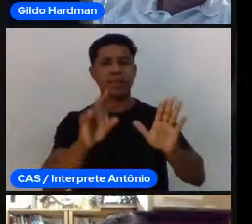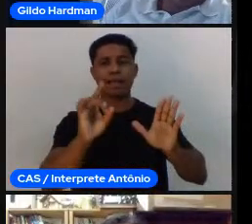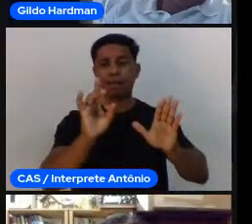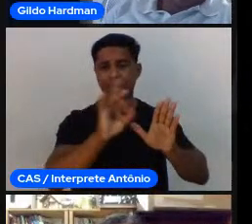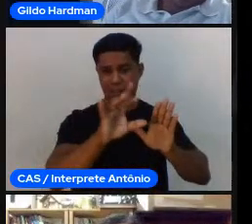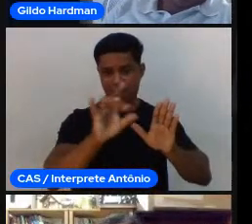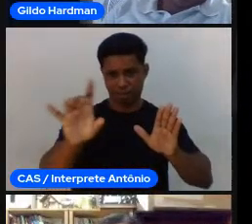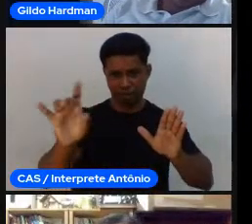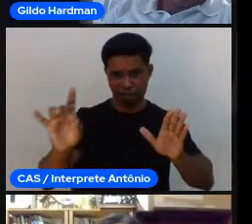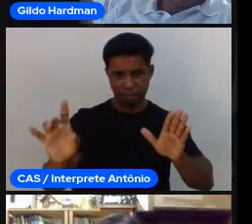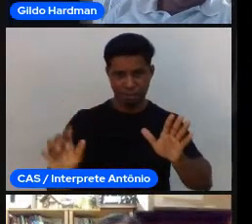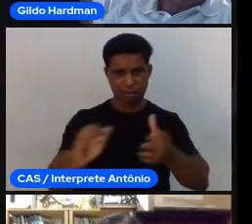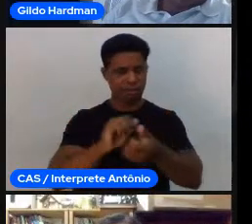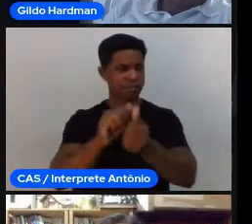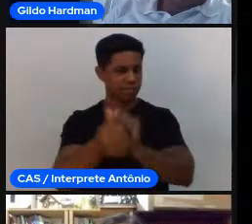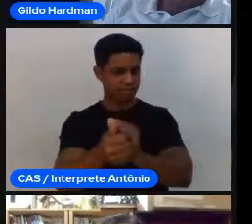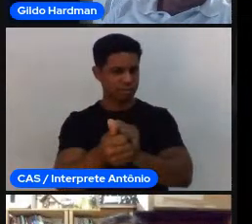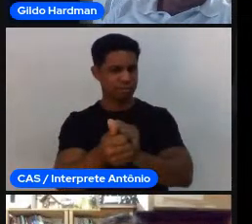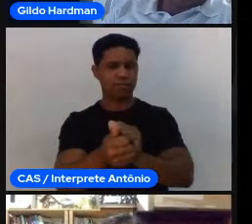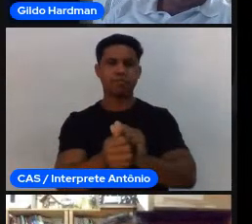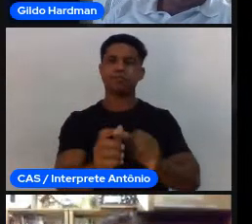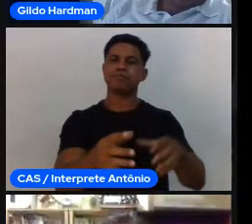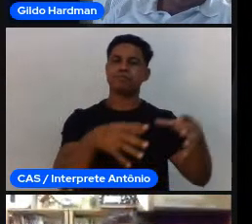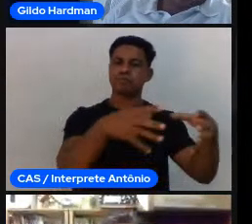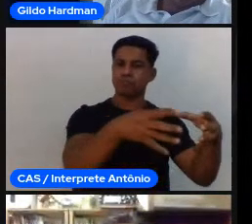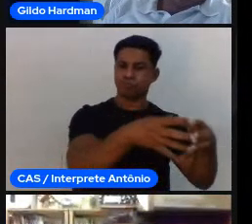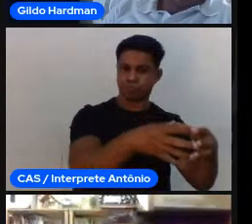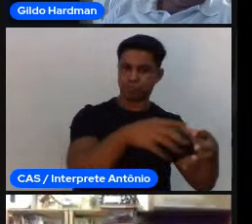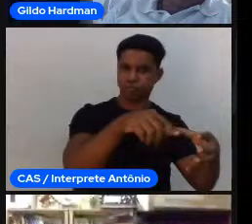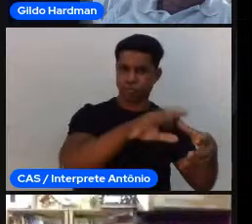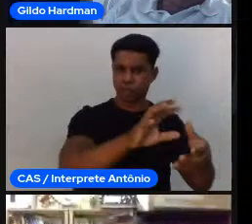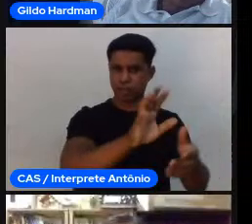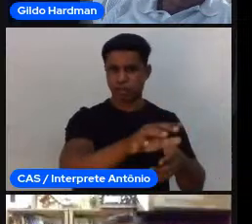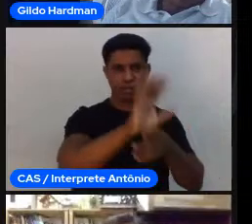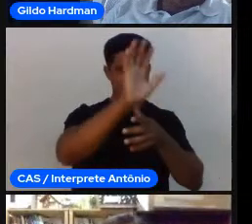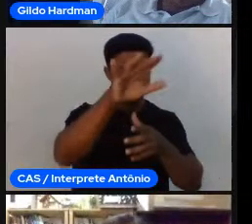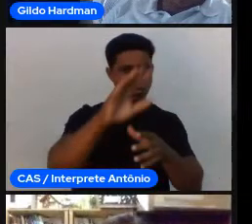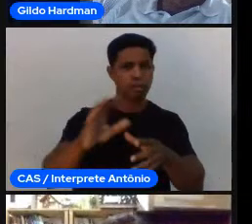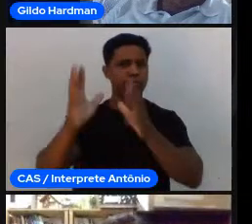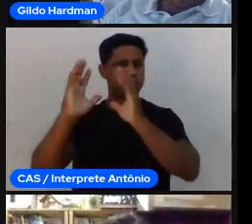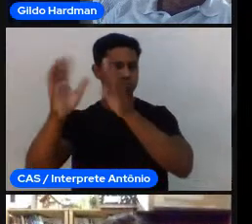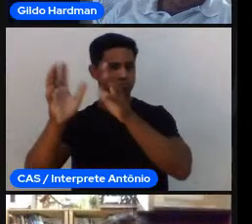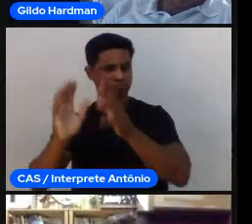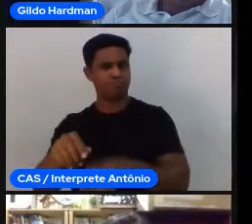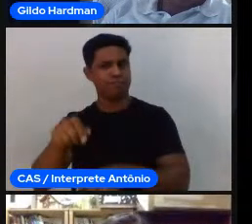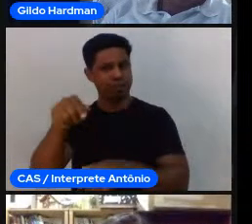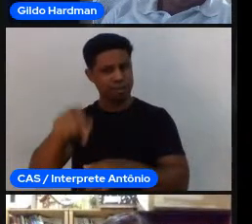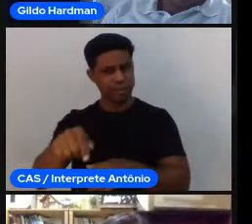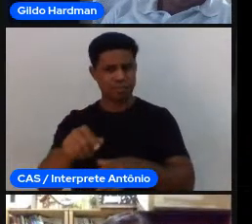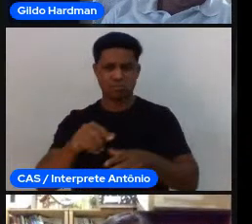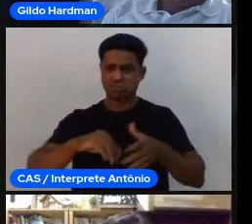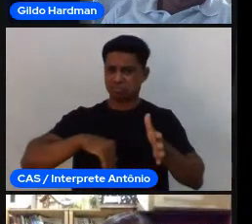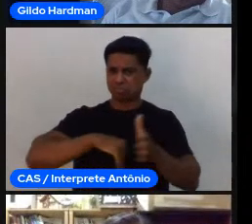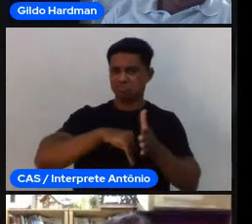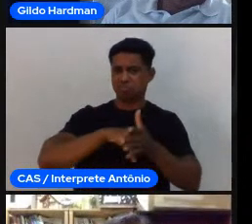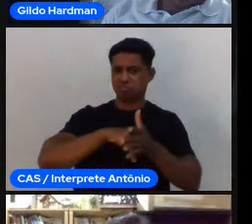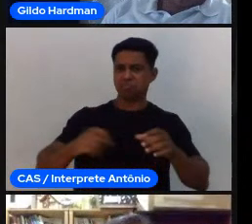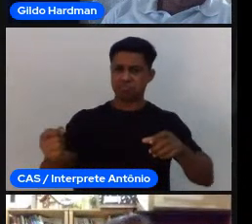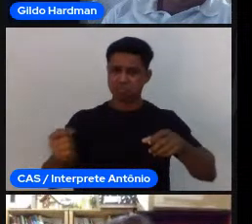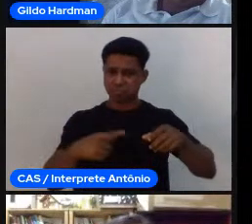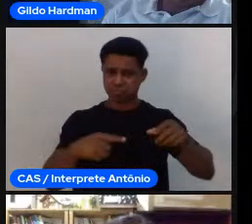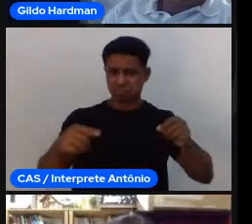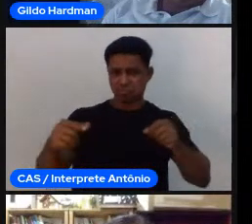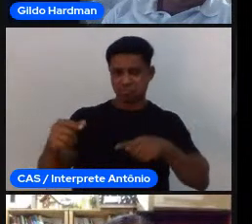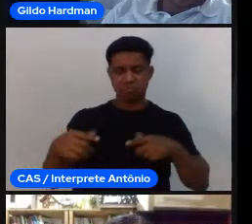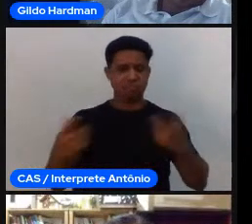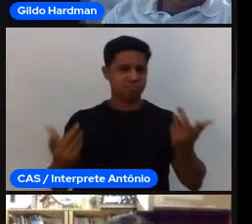mas possivelmente quando vocês foram apresentados aos conteúdos dos esportes coletivos, que vocês viram primeiro talvez tenha sido esse elemento aqui,